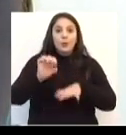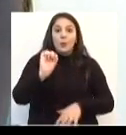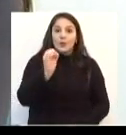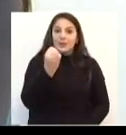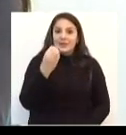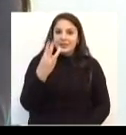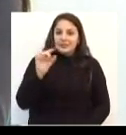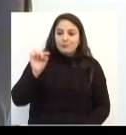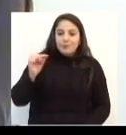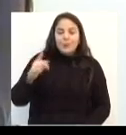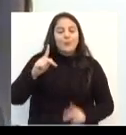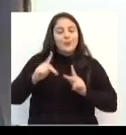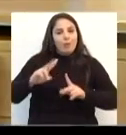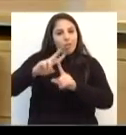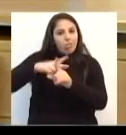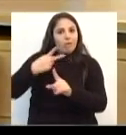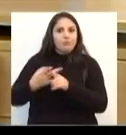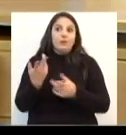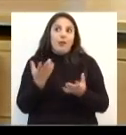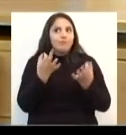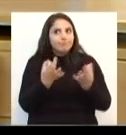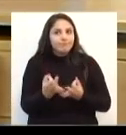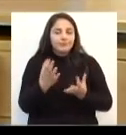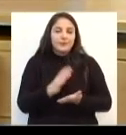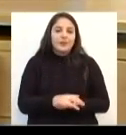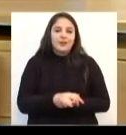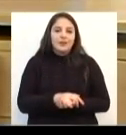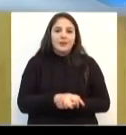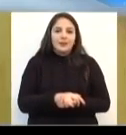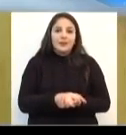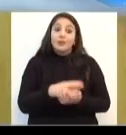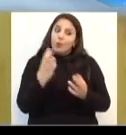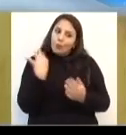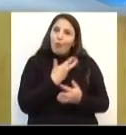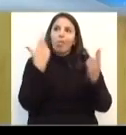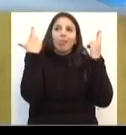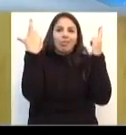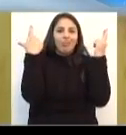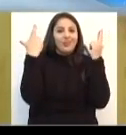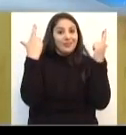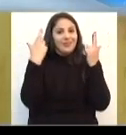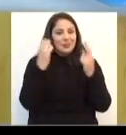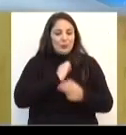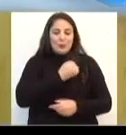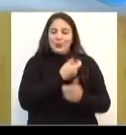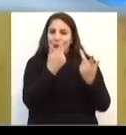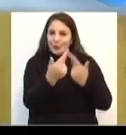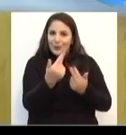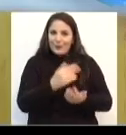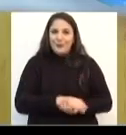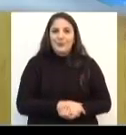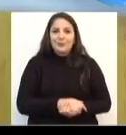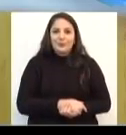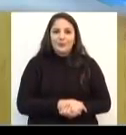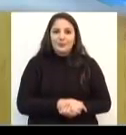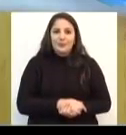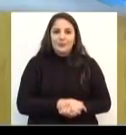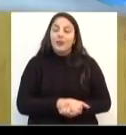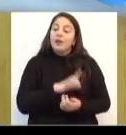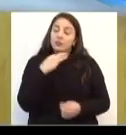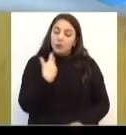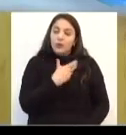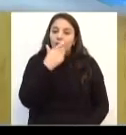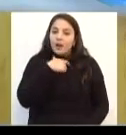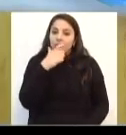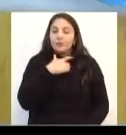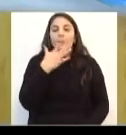mil pessoas, o dobro. É, exato. A gente torce para que os números se repitam, né? Perfeito. Eu não considero, né,